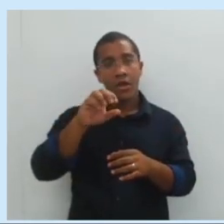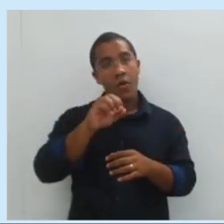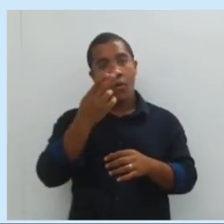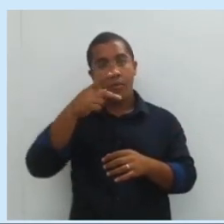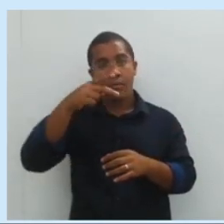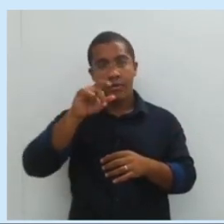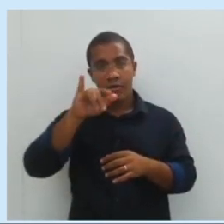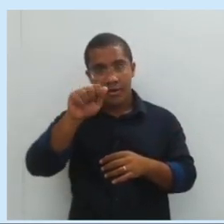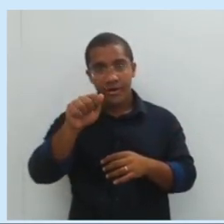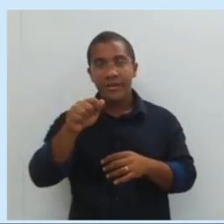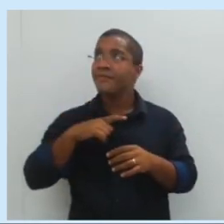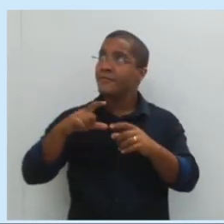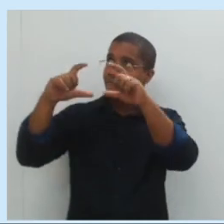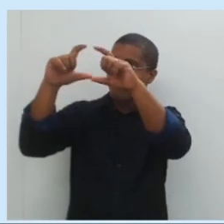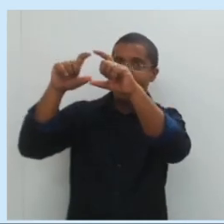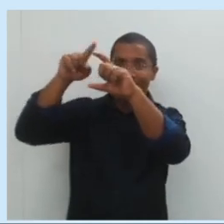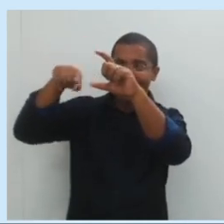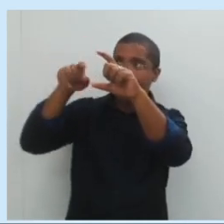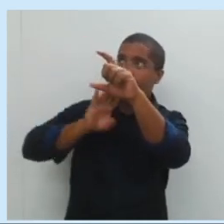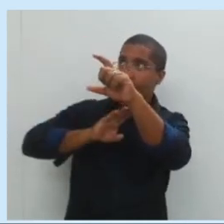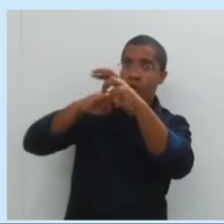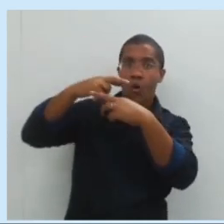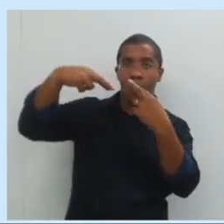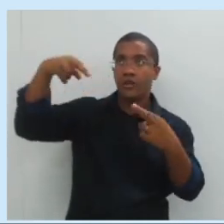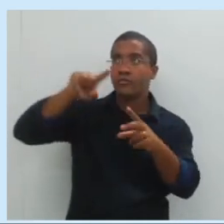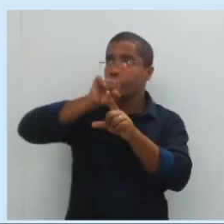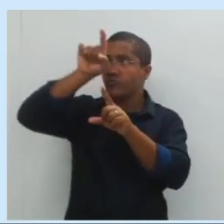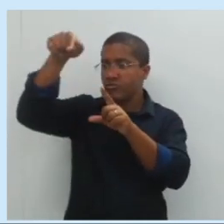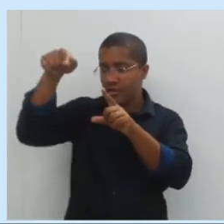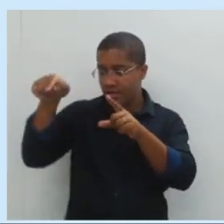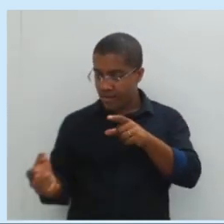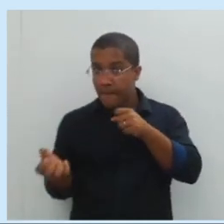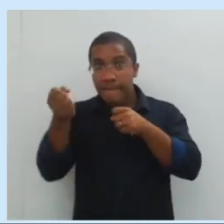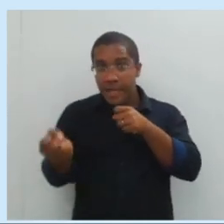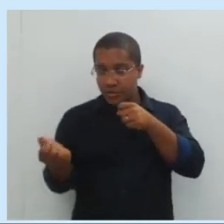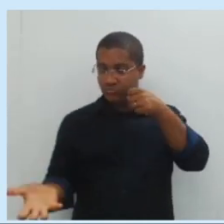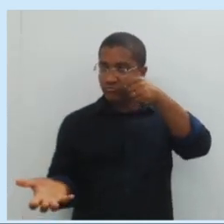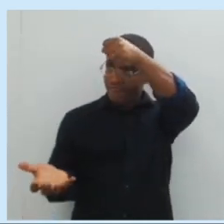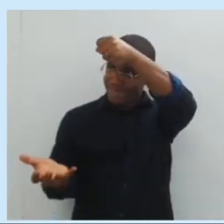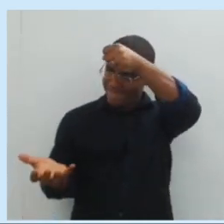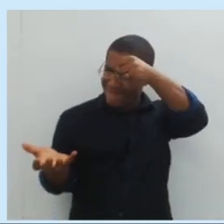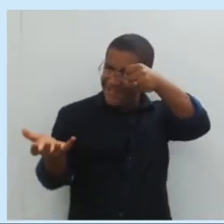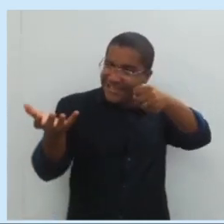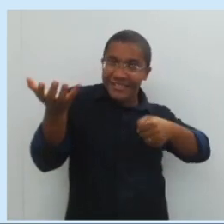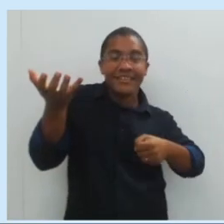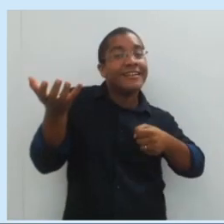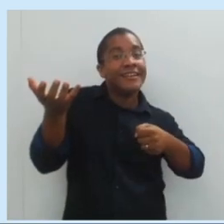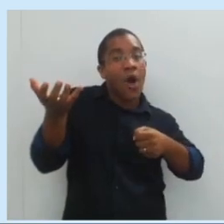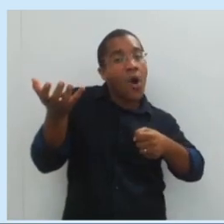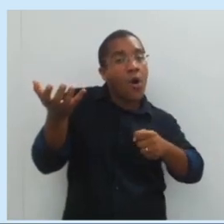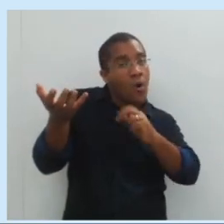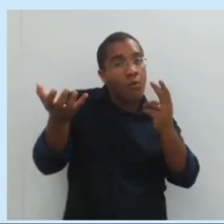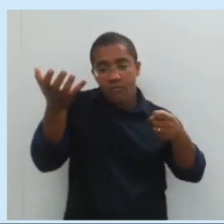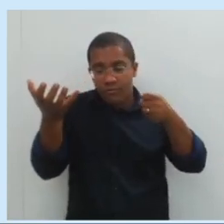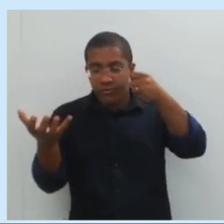Descozinho, passa a corda no meio, coloca na extremidade um peso e essa força vai ser a